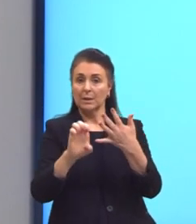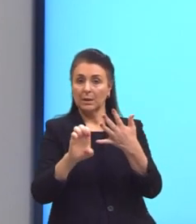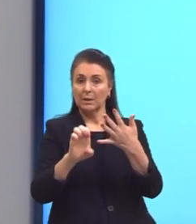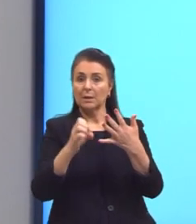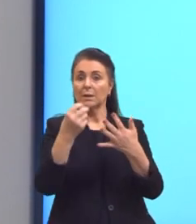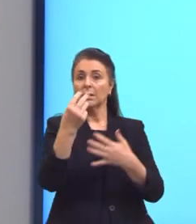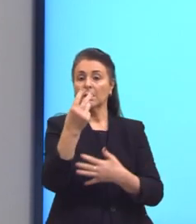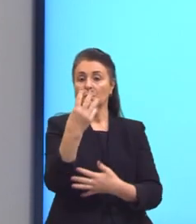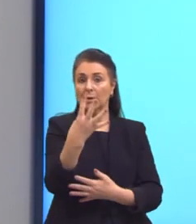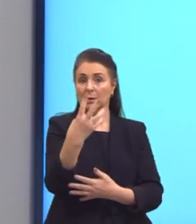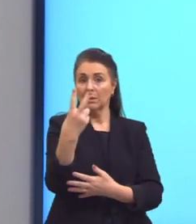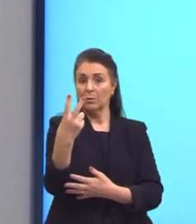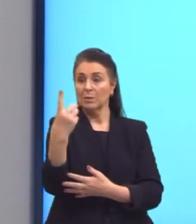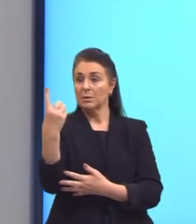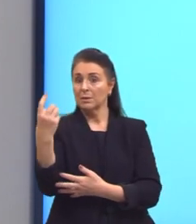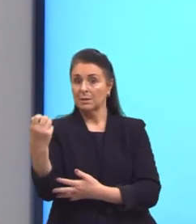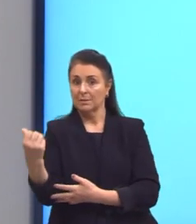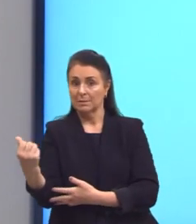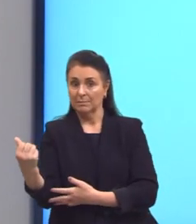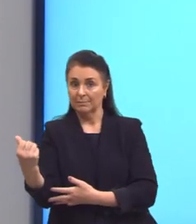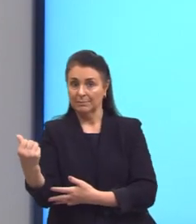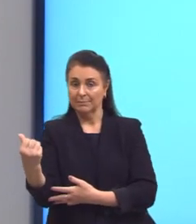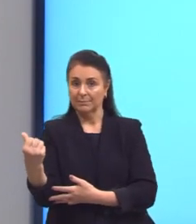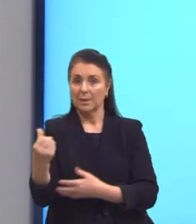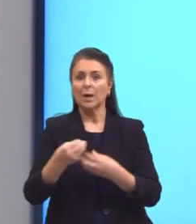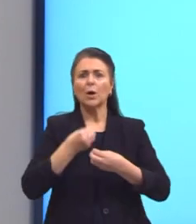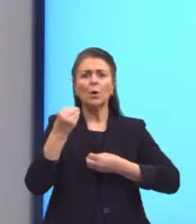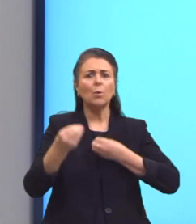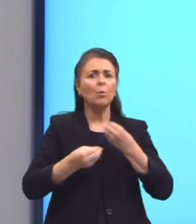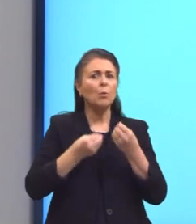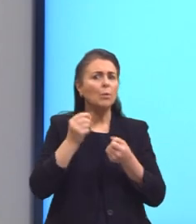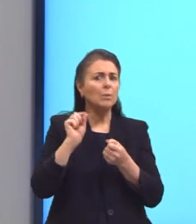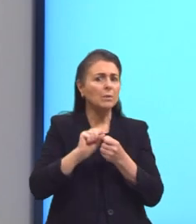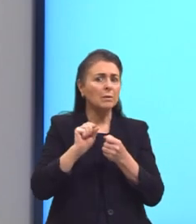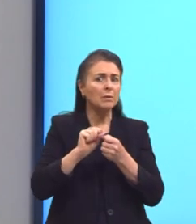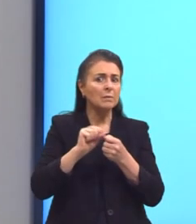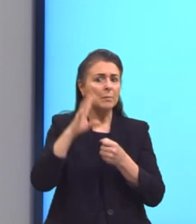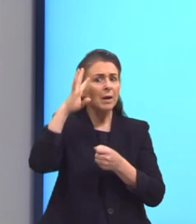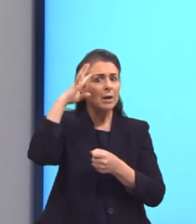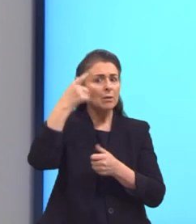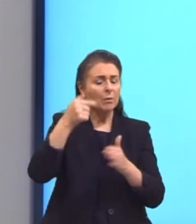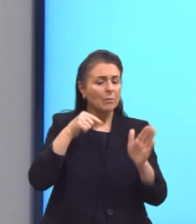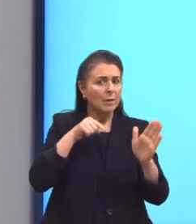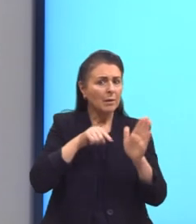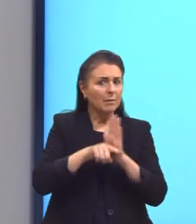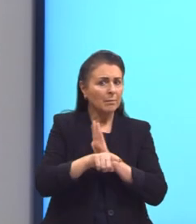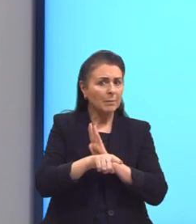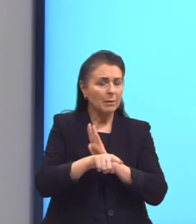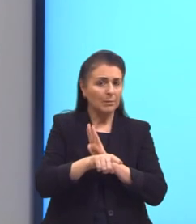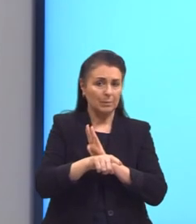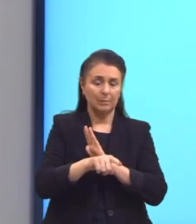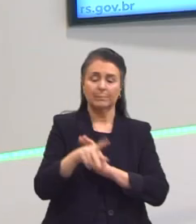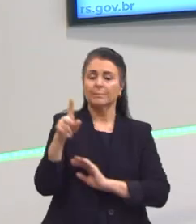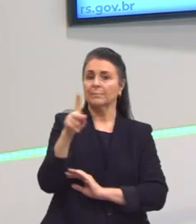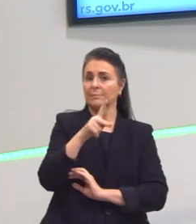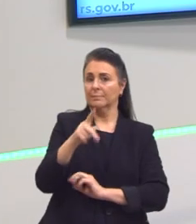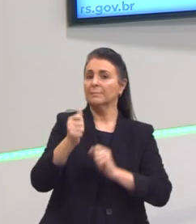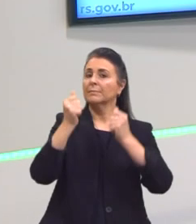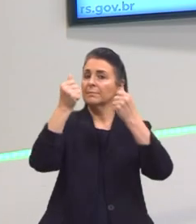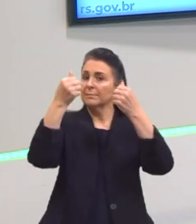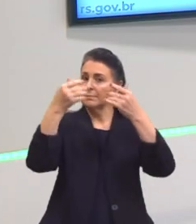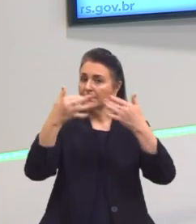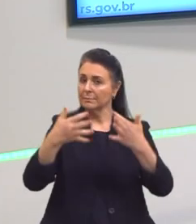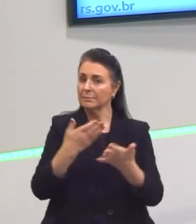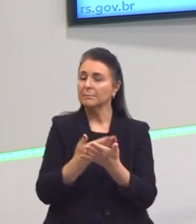para 16. Como é que eu vou resolver essa questão? Falei para vocês nas aulas